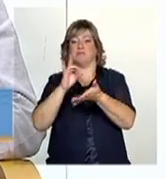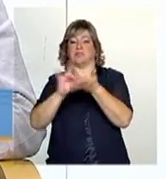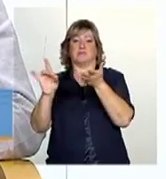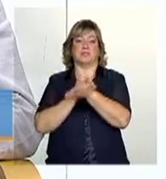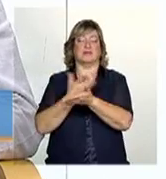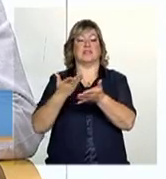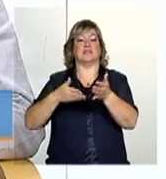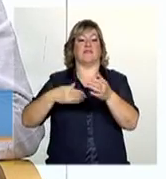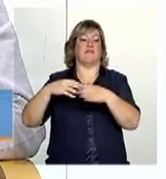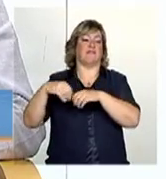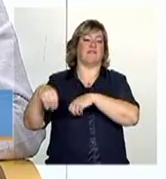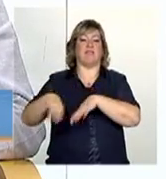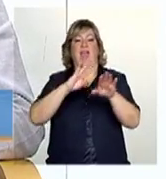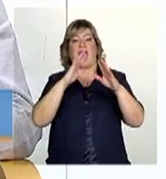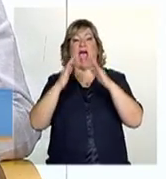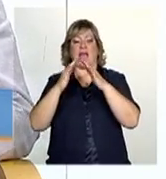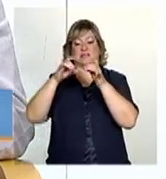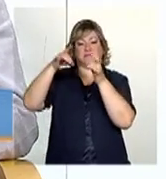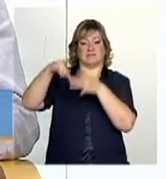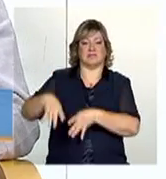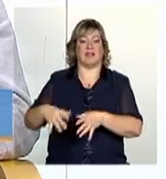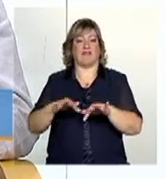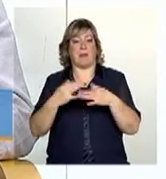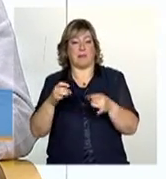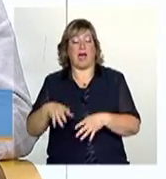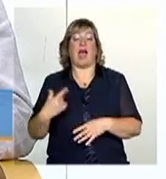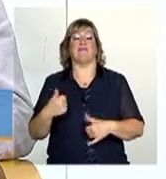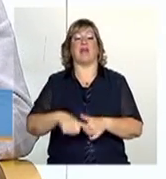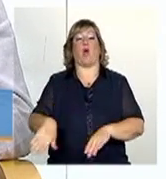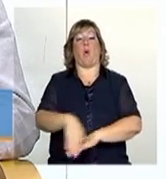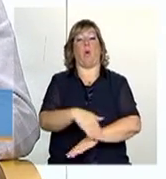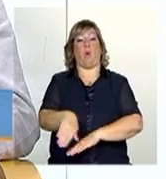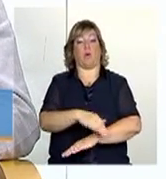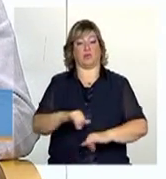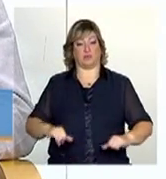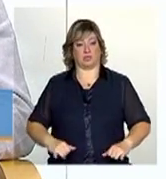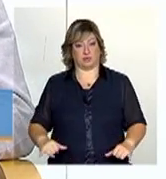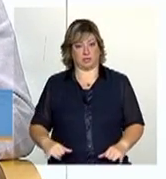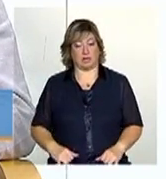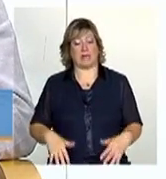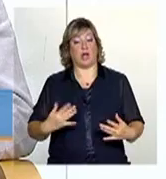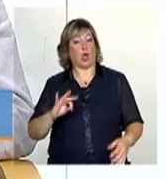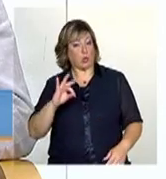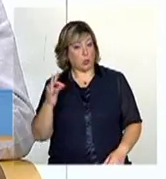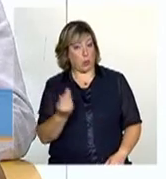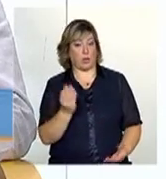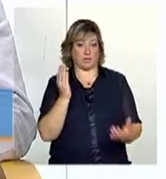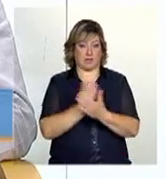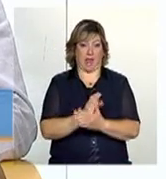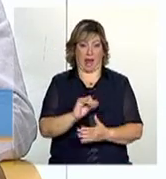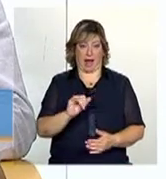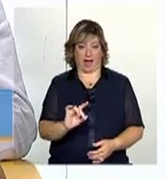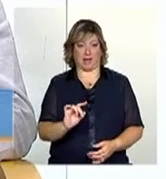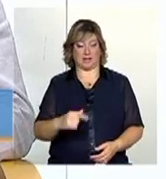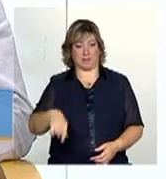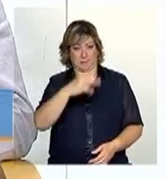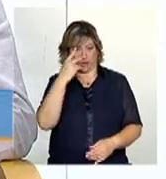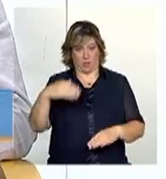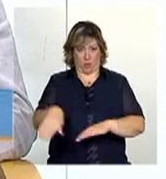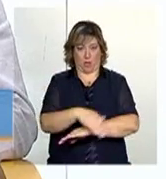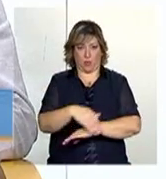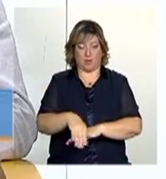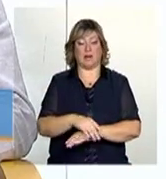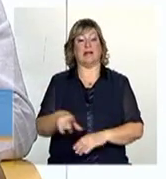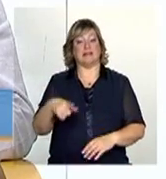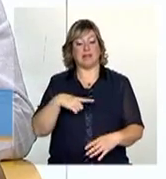que são usuárias de drogas, enfim. E todo o cadastramento das pessoas em situação de rua, ele é feito com a área de proteção